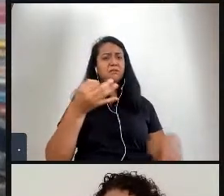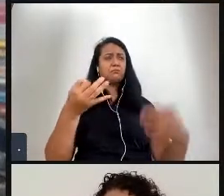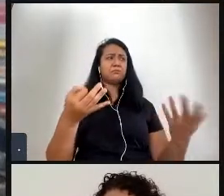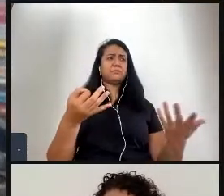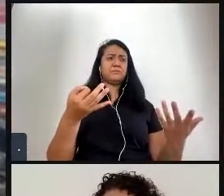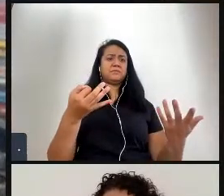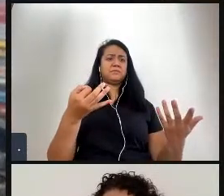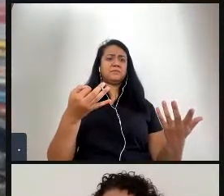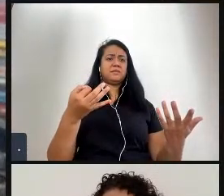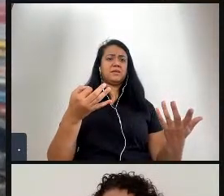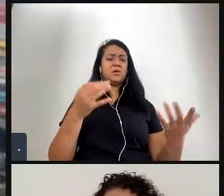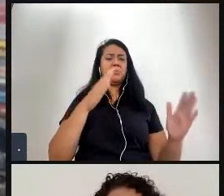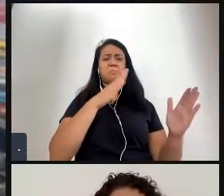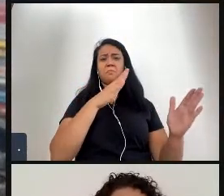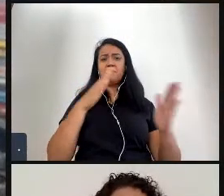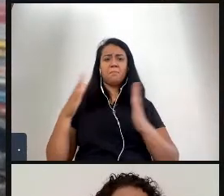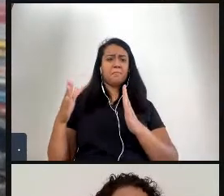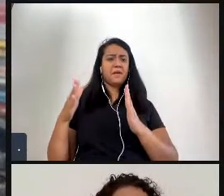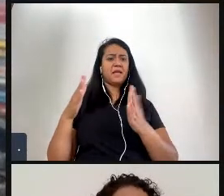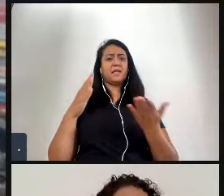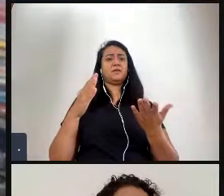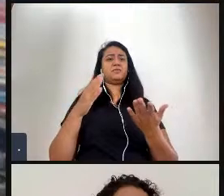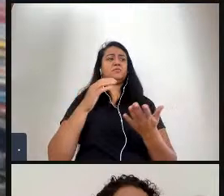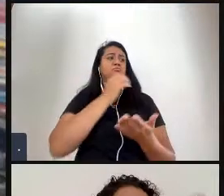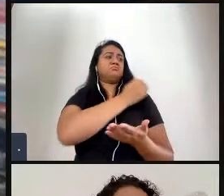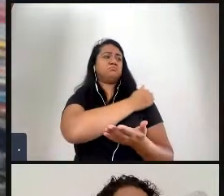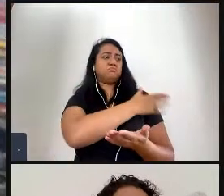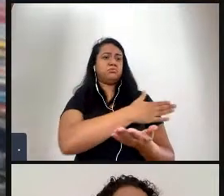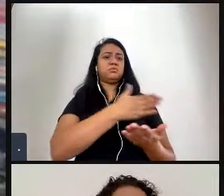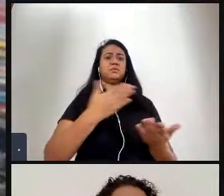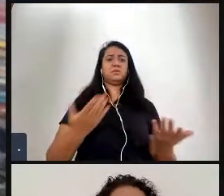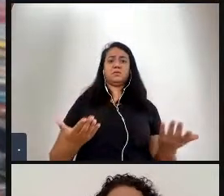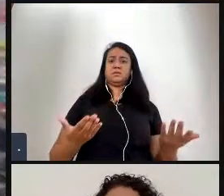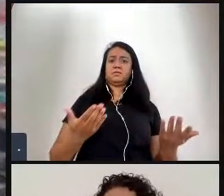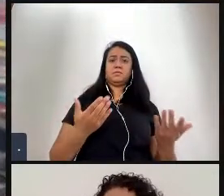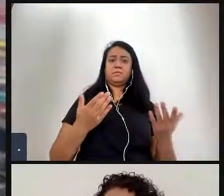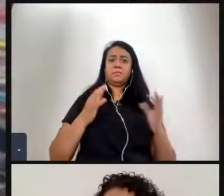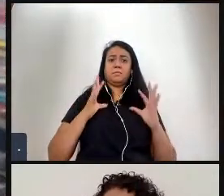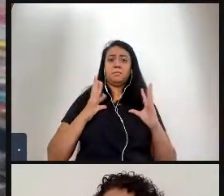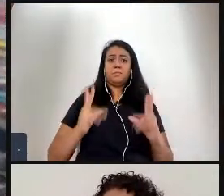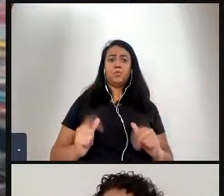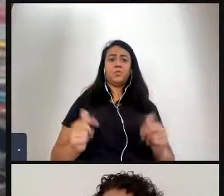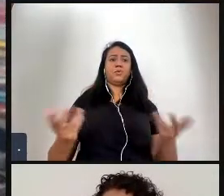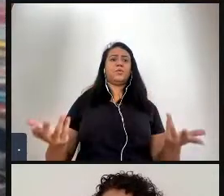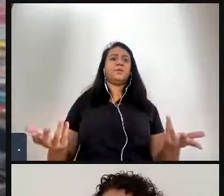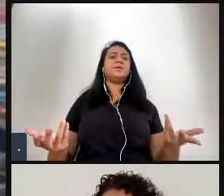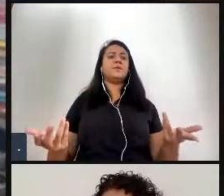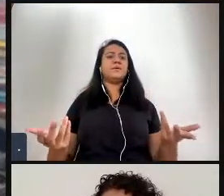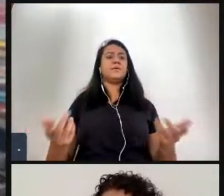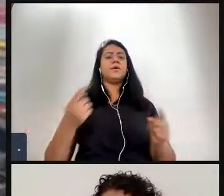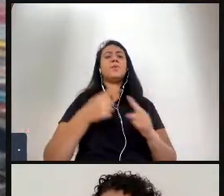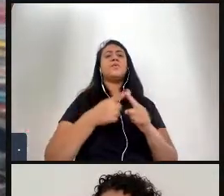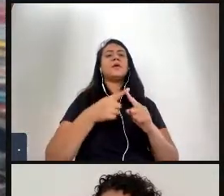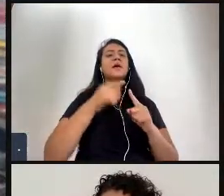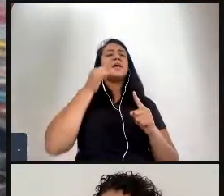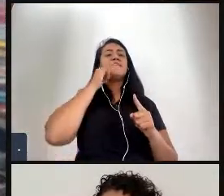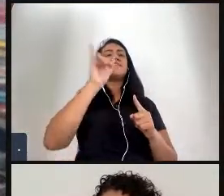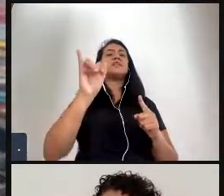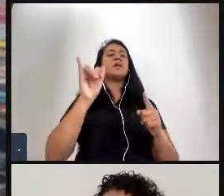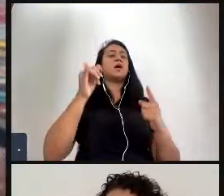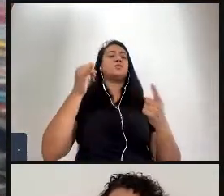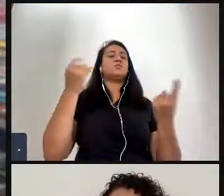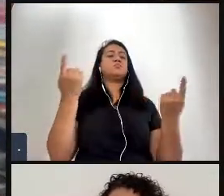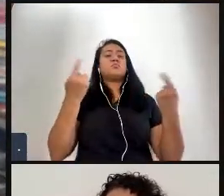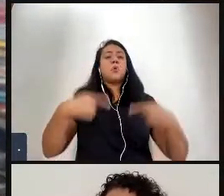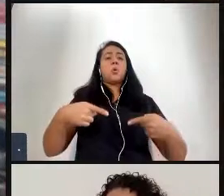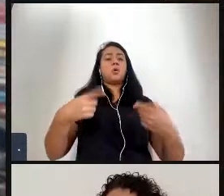fascista essa cultura do cancelar era fascismo puro por que que todo mundo fugindo do conflito? conflito é democracia